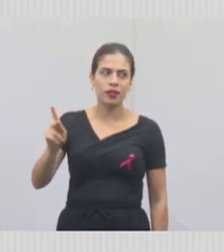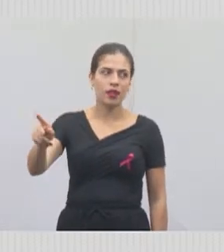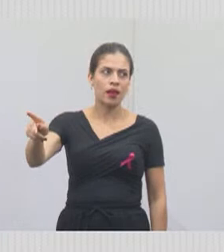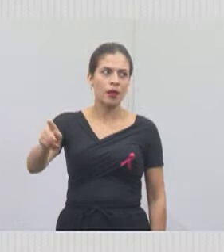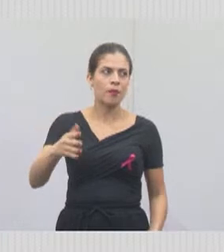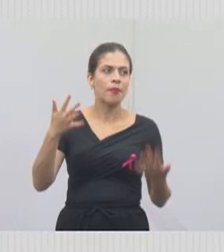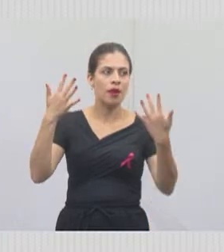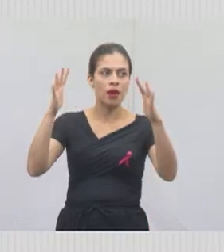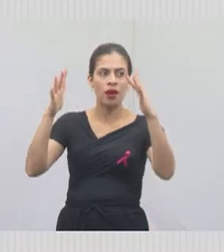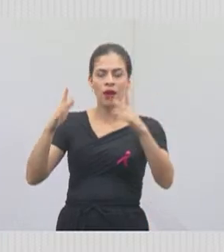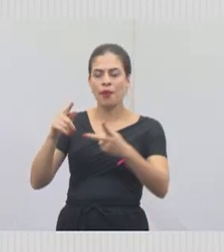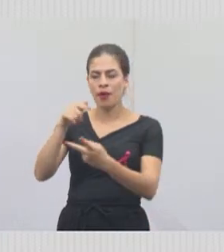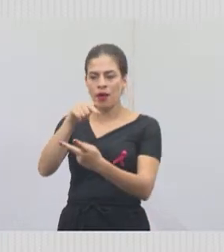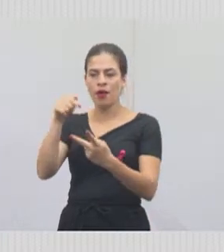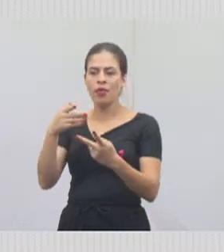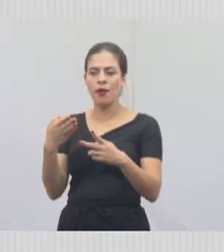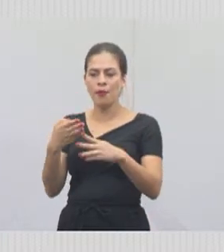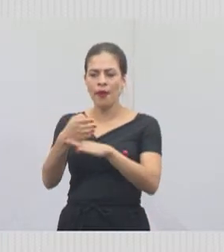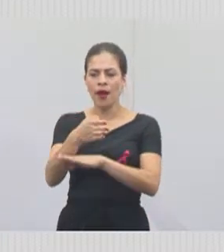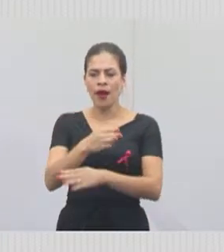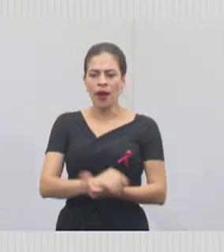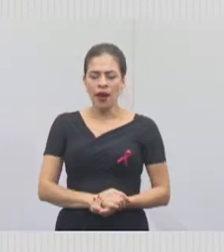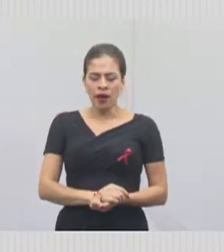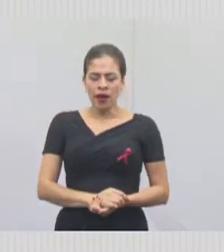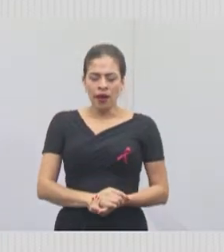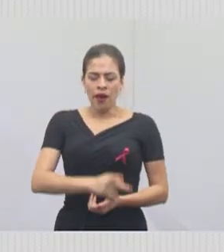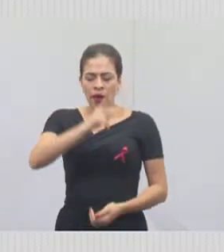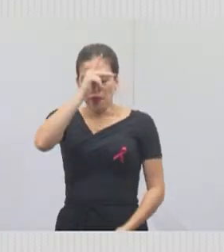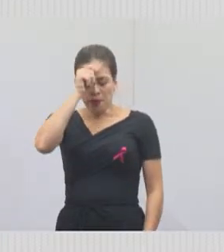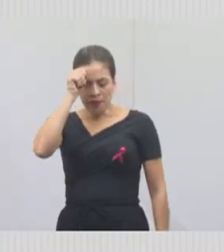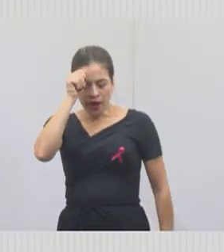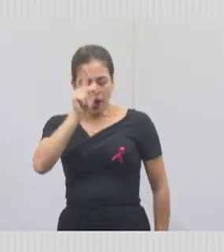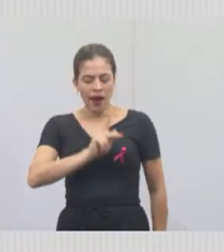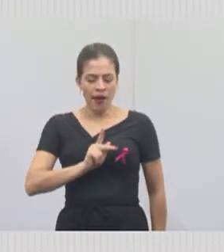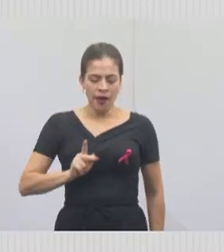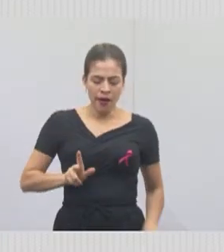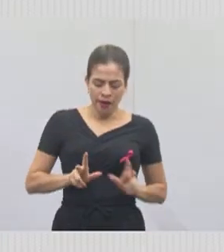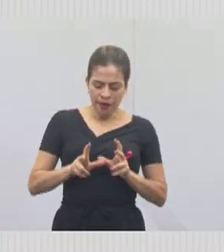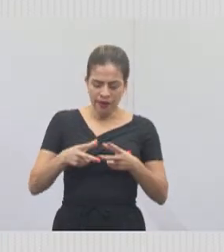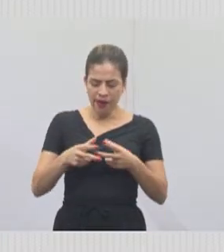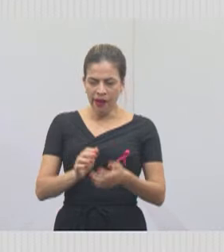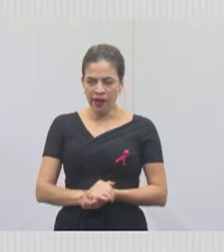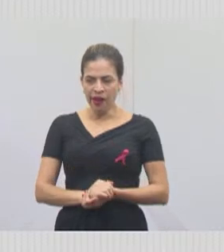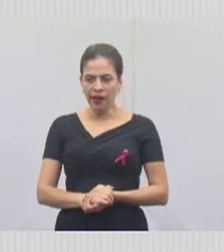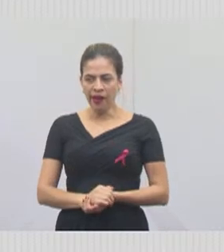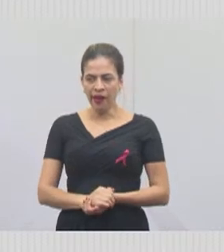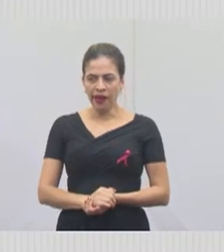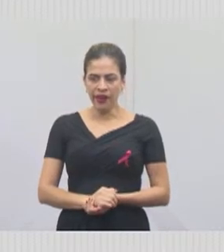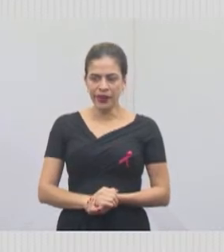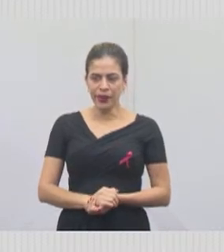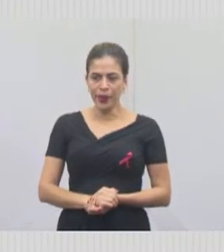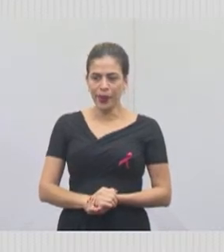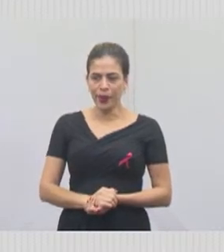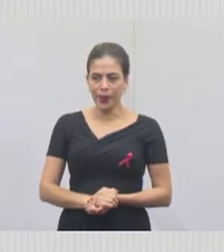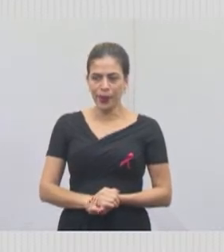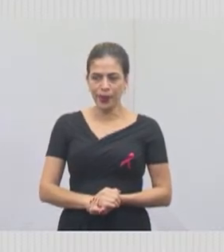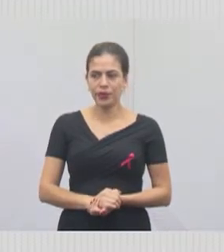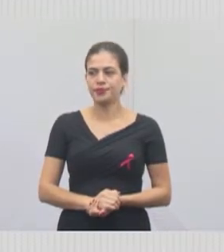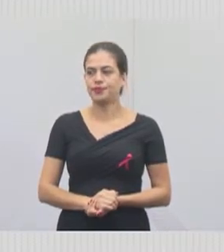pela participação como prefeito e presidente da Câmara. Próximo slide.